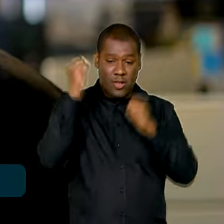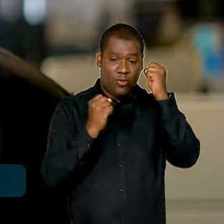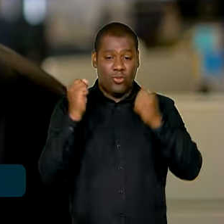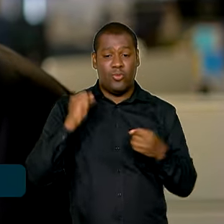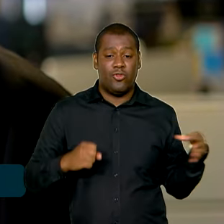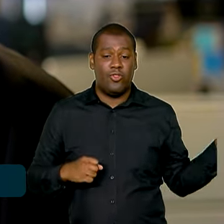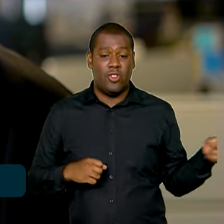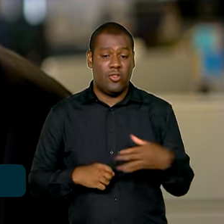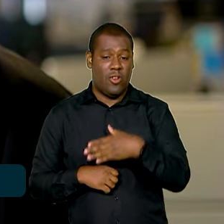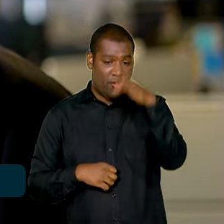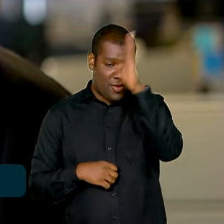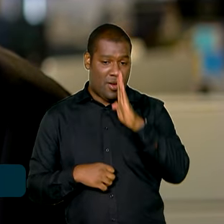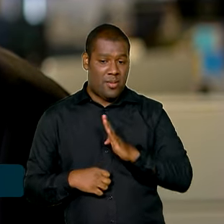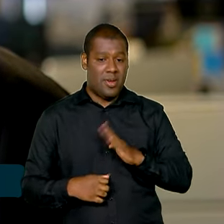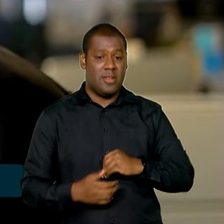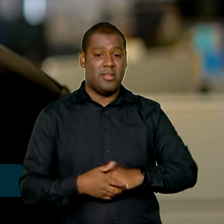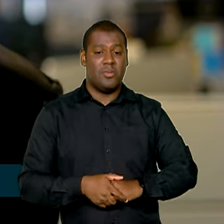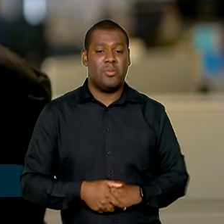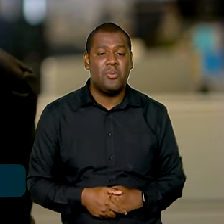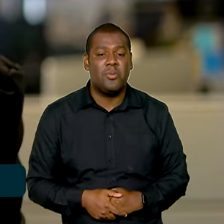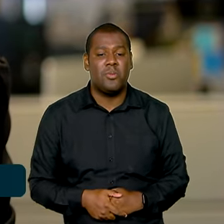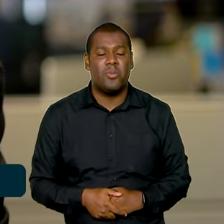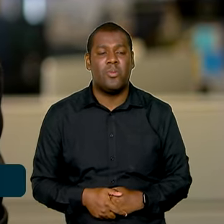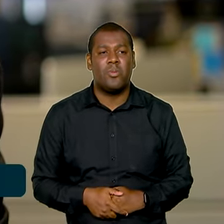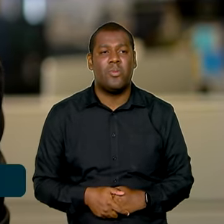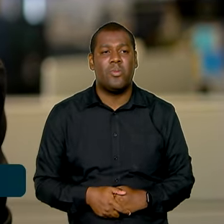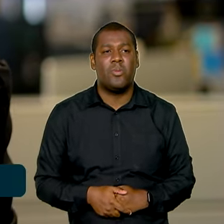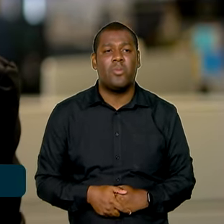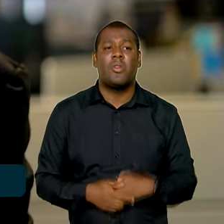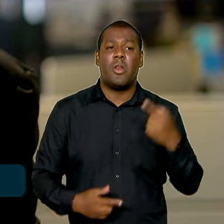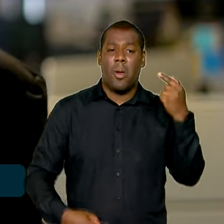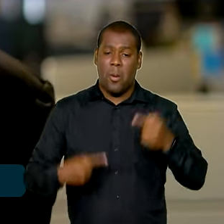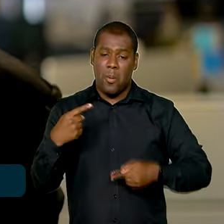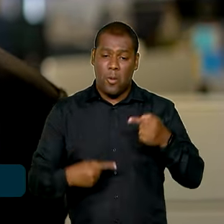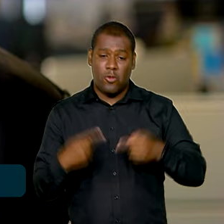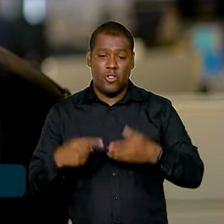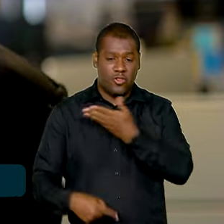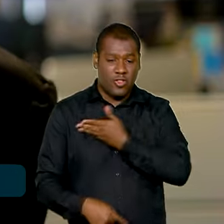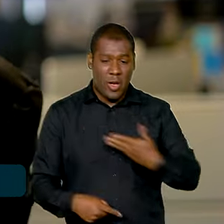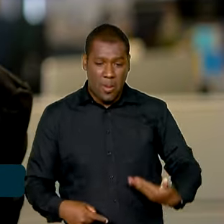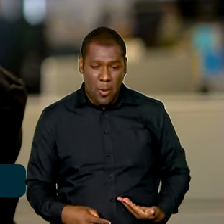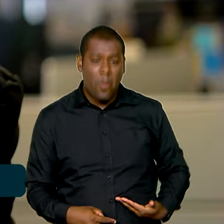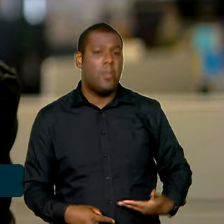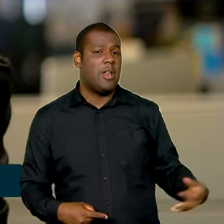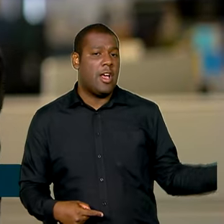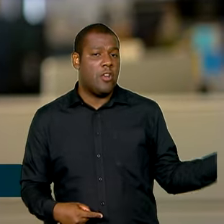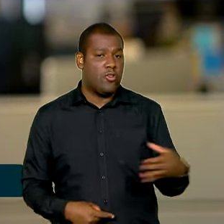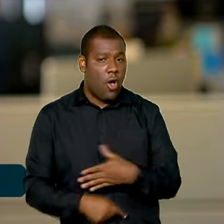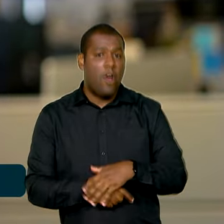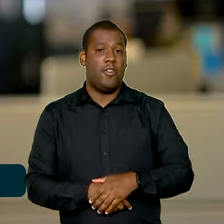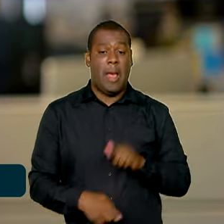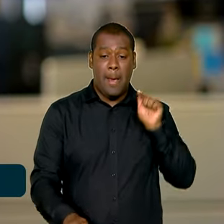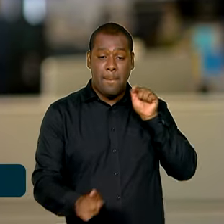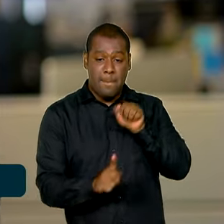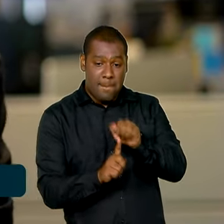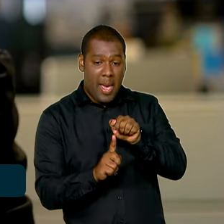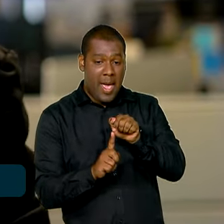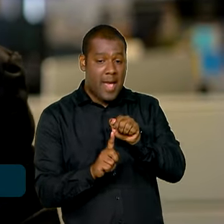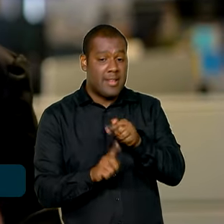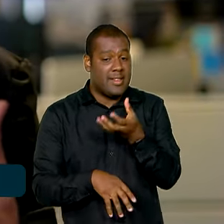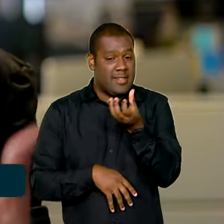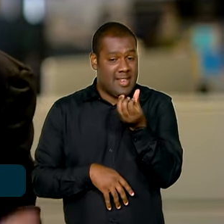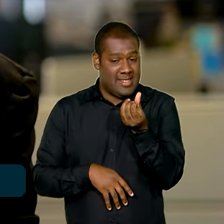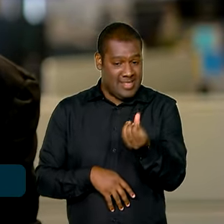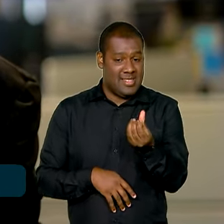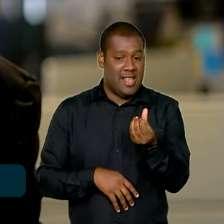passo à frente na direção correta. Os signos dessa política são modernos, as seis missões são acertadas,